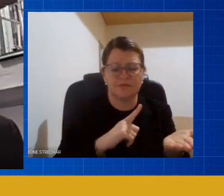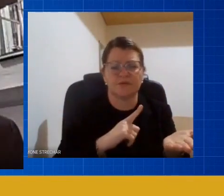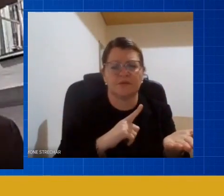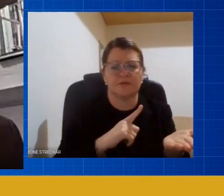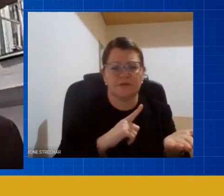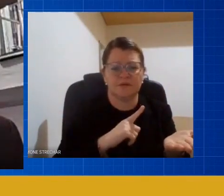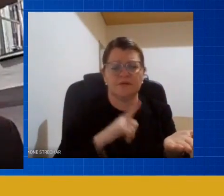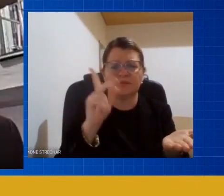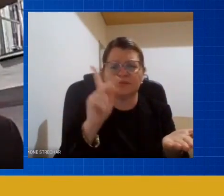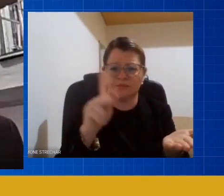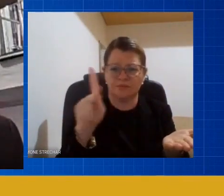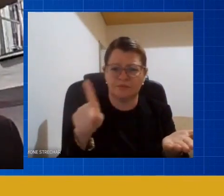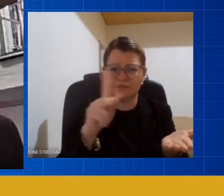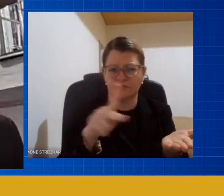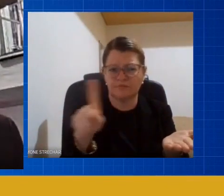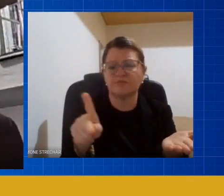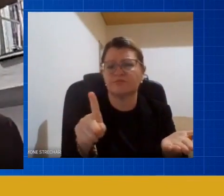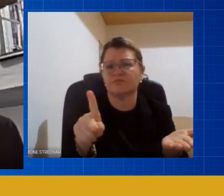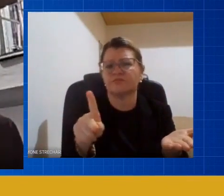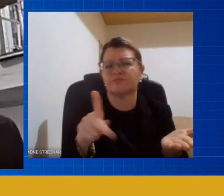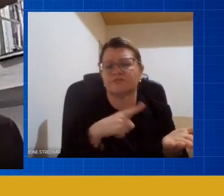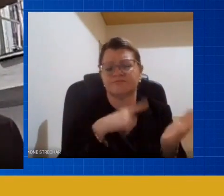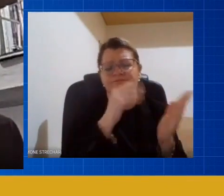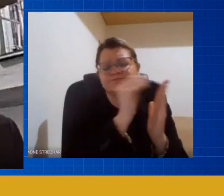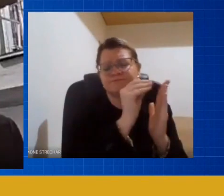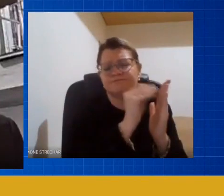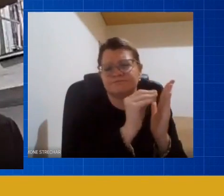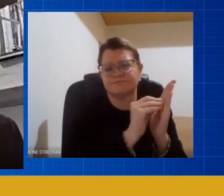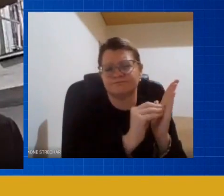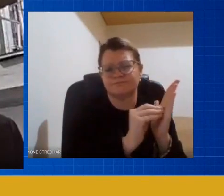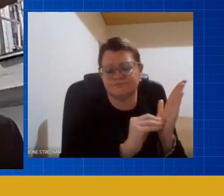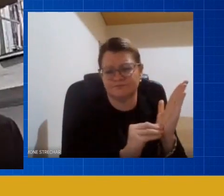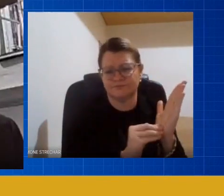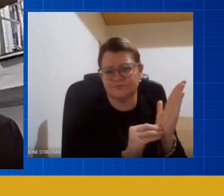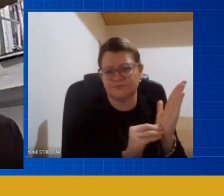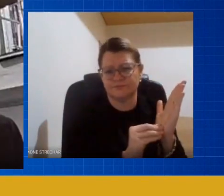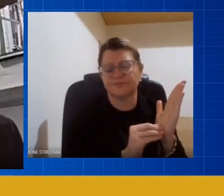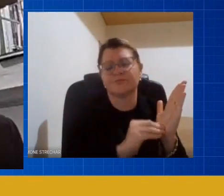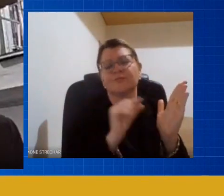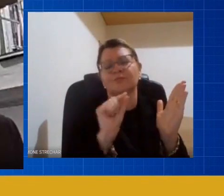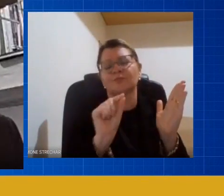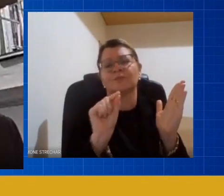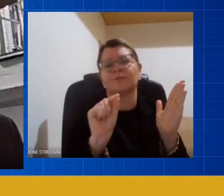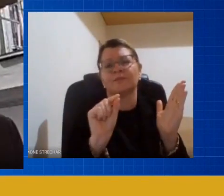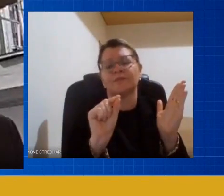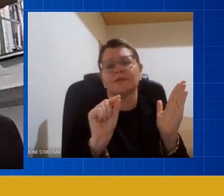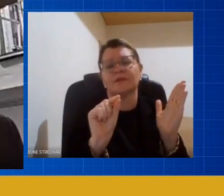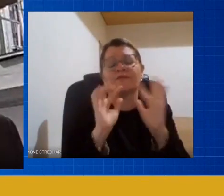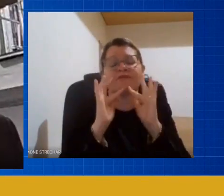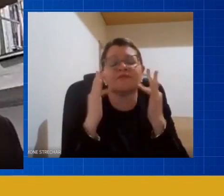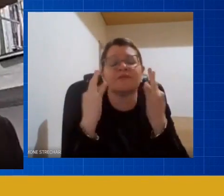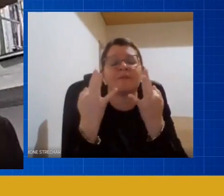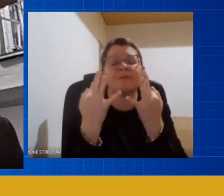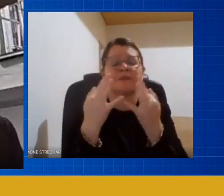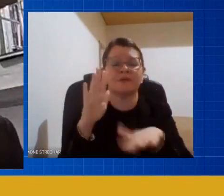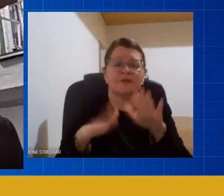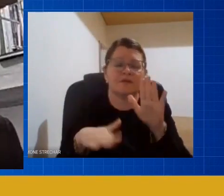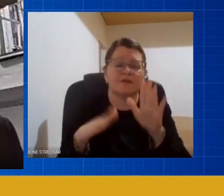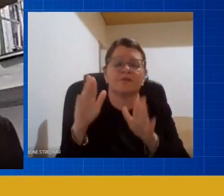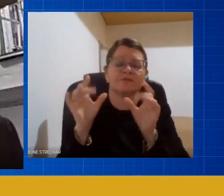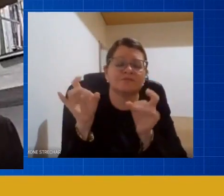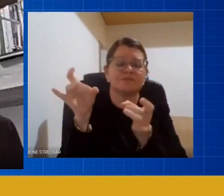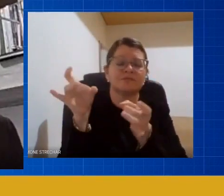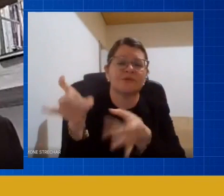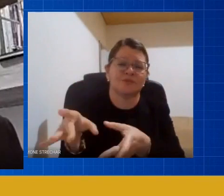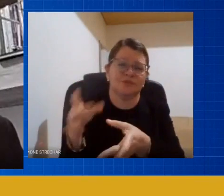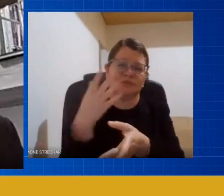sido protagonistas disso que são casos de abandono parental né então de uma forma ou